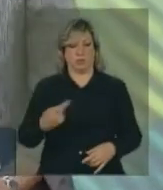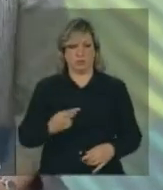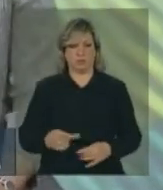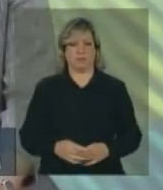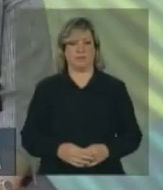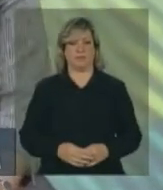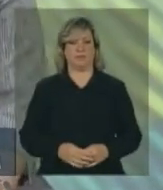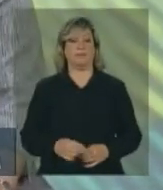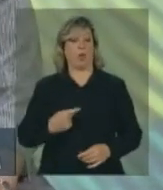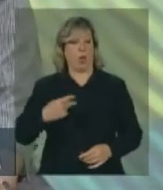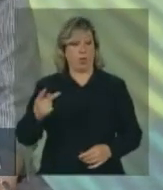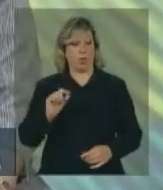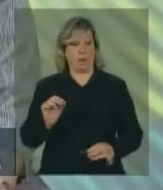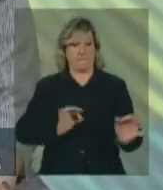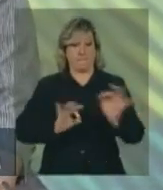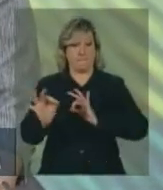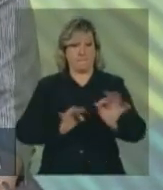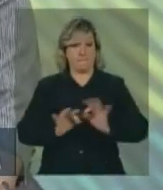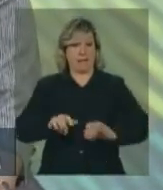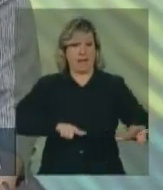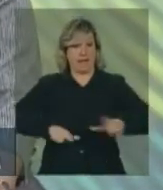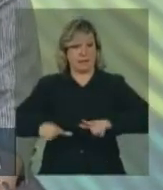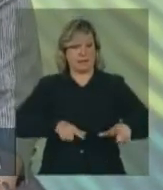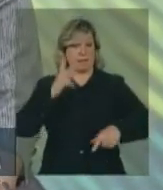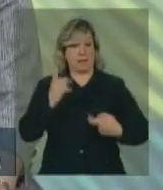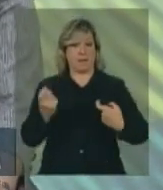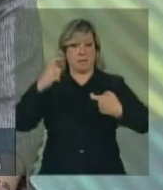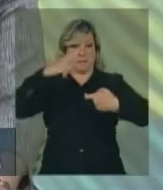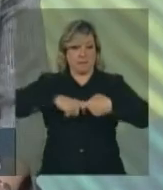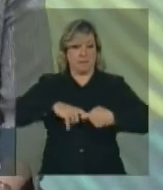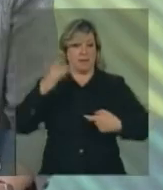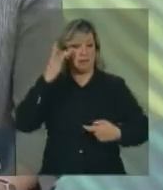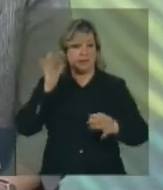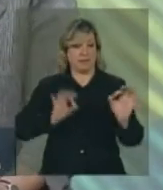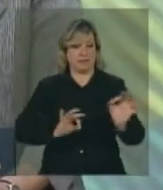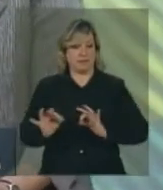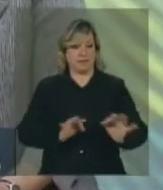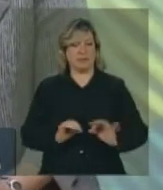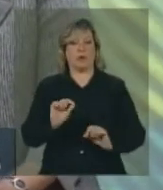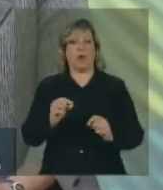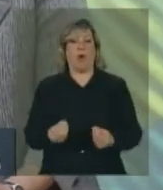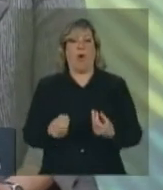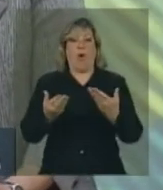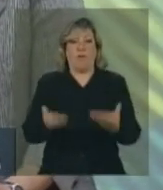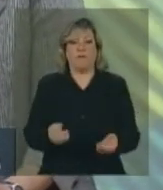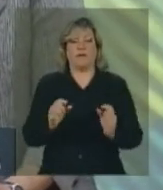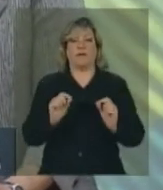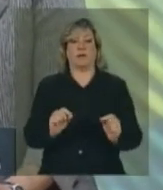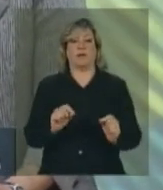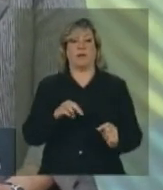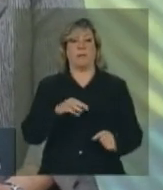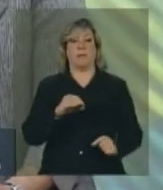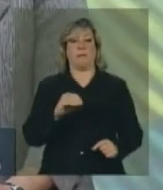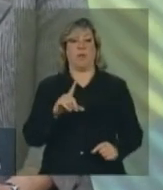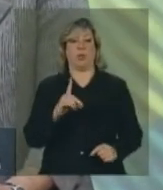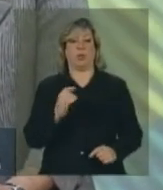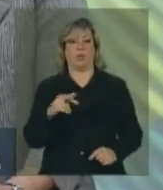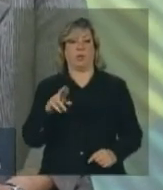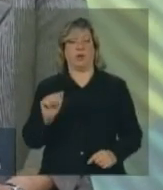Nosso plano de ação para a parceria estratégica oferece uma moldura para o